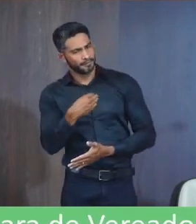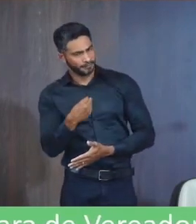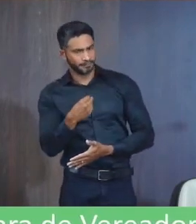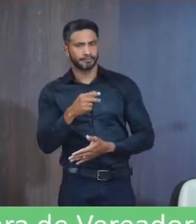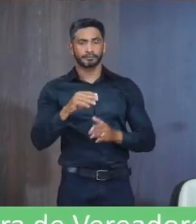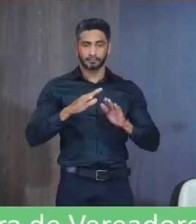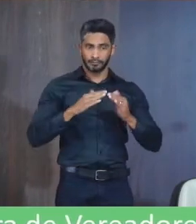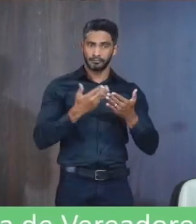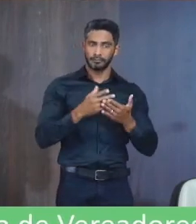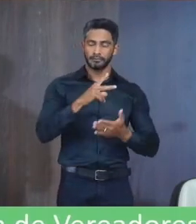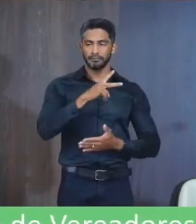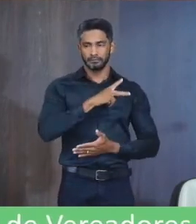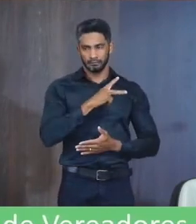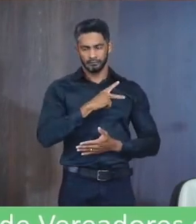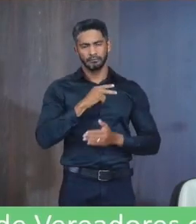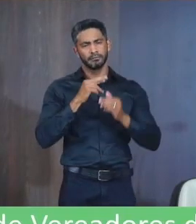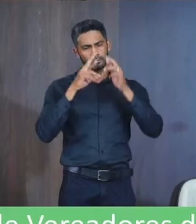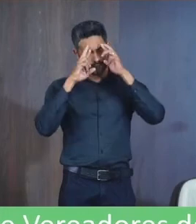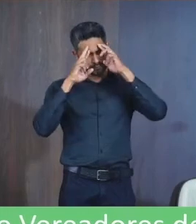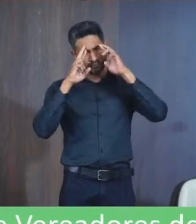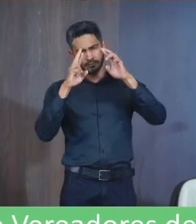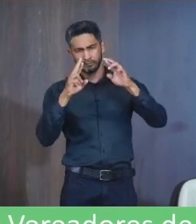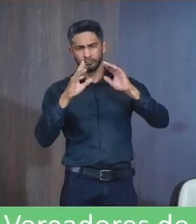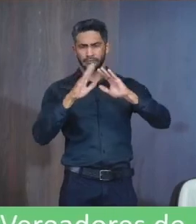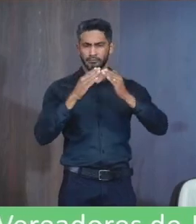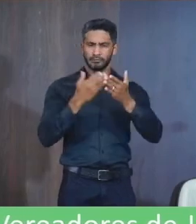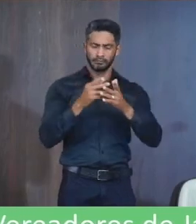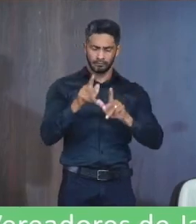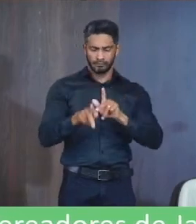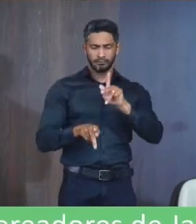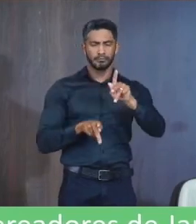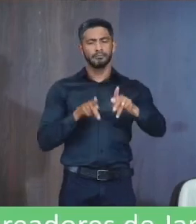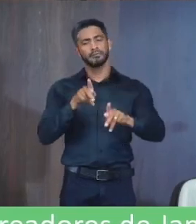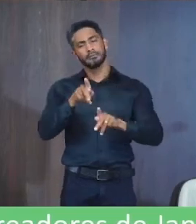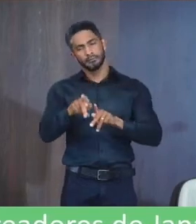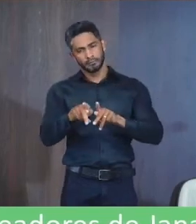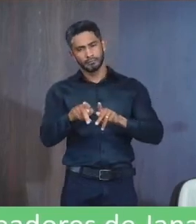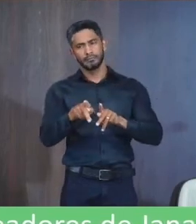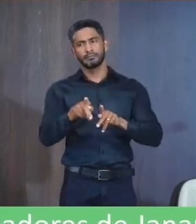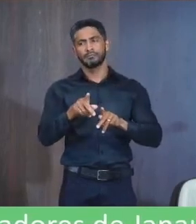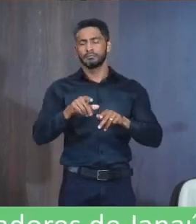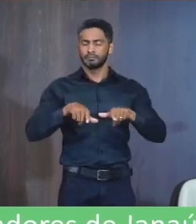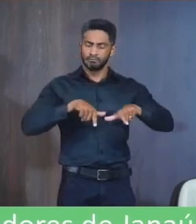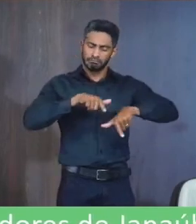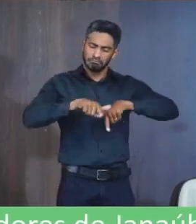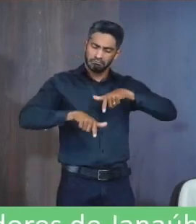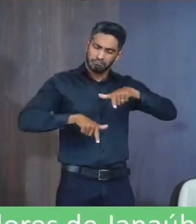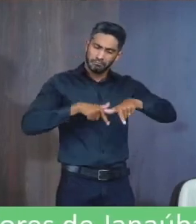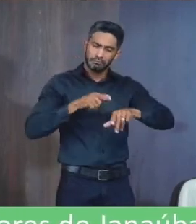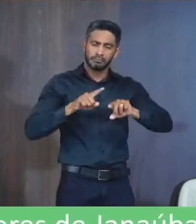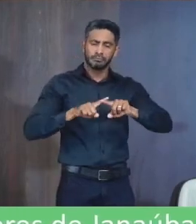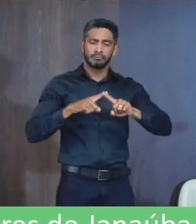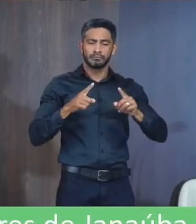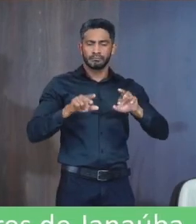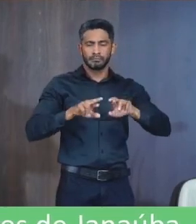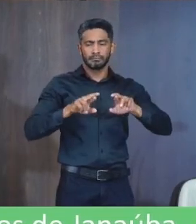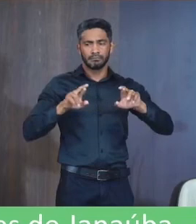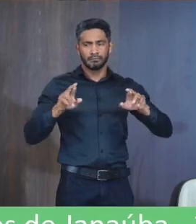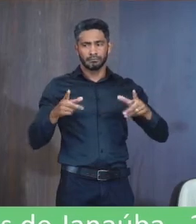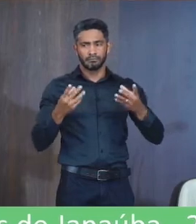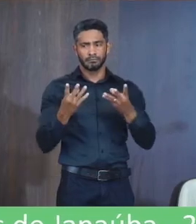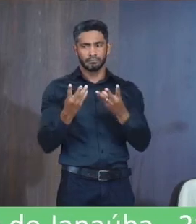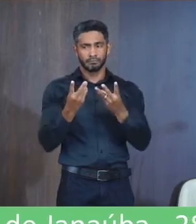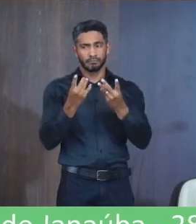Particular Com todo o respeito As nossas Escolas Públicas Que Fazem o Possível Mas a diferença De